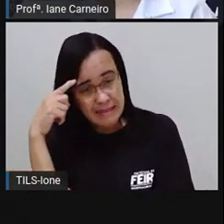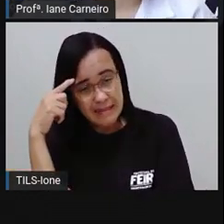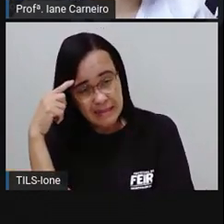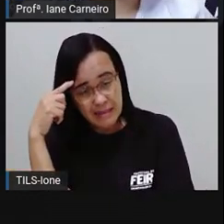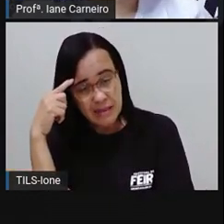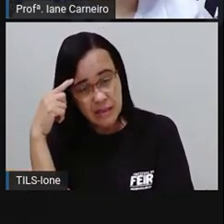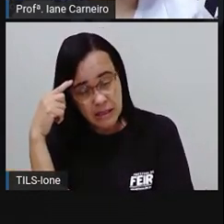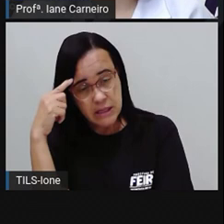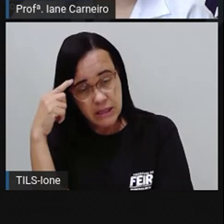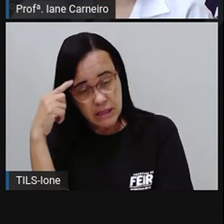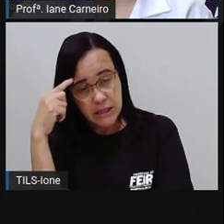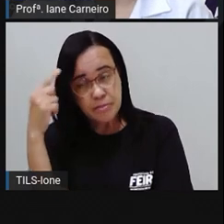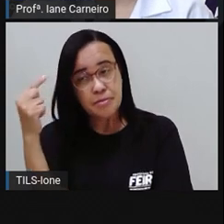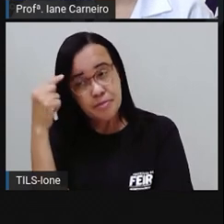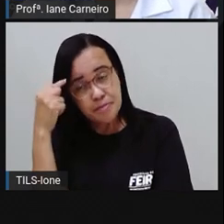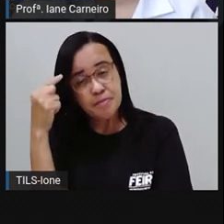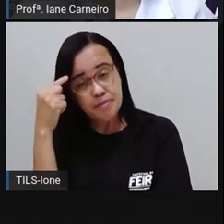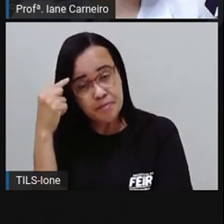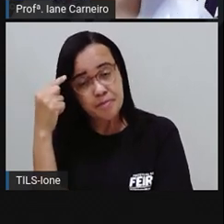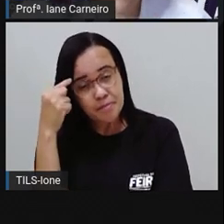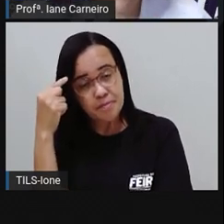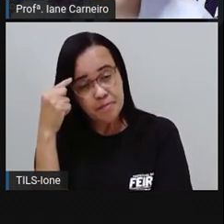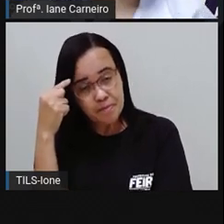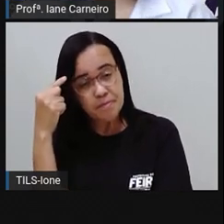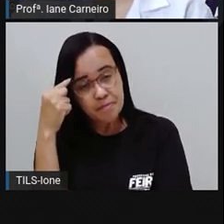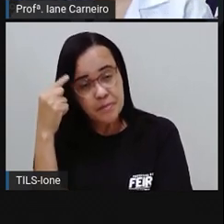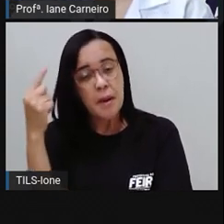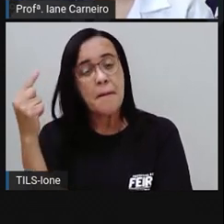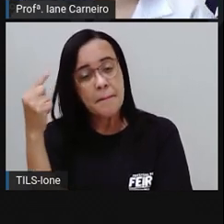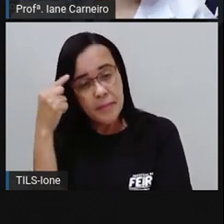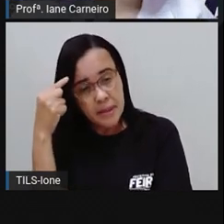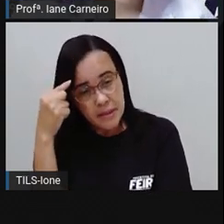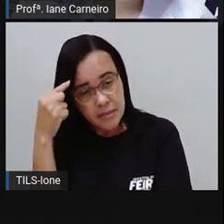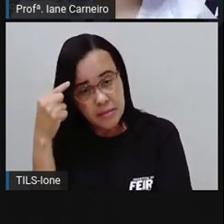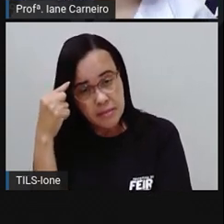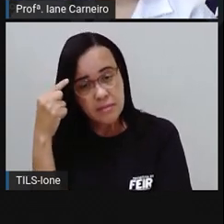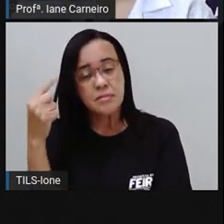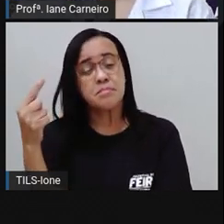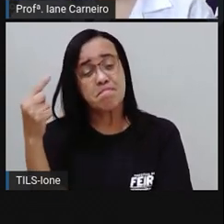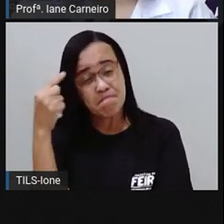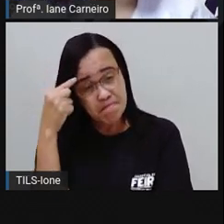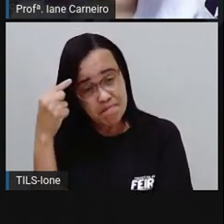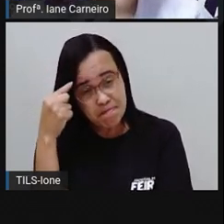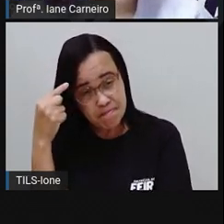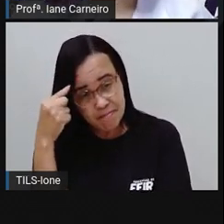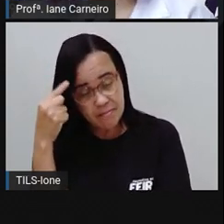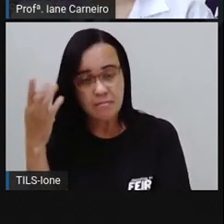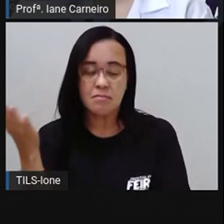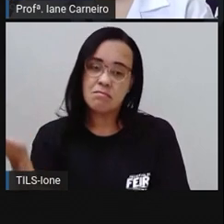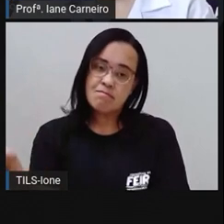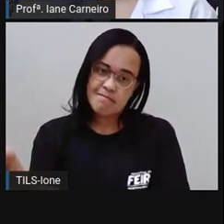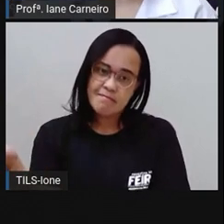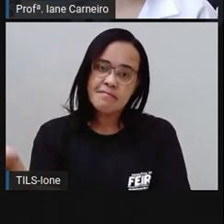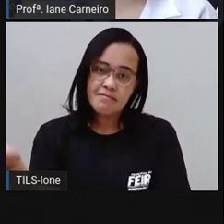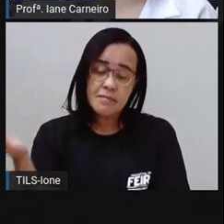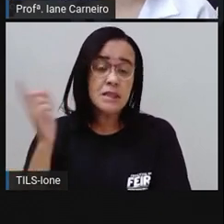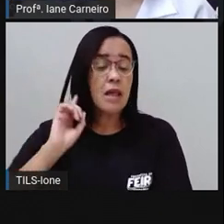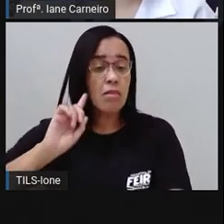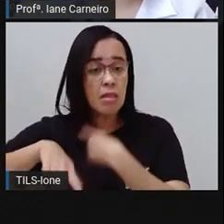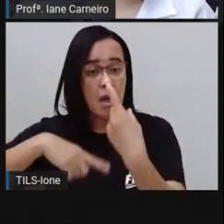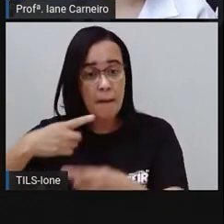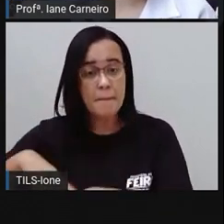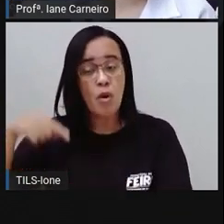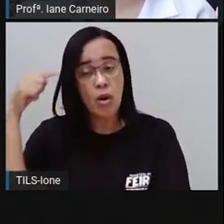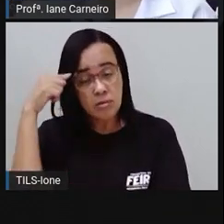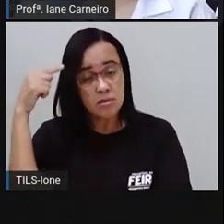franziu a testa para pensar. Pensa, pensa, pensa. Depois de